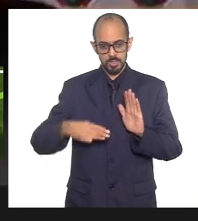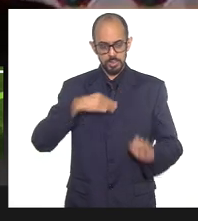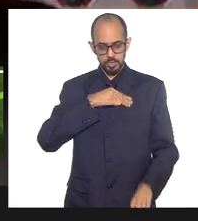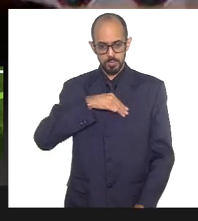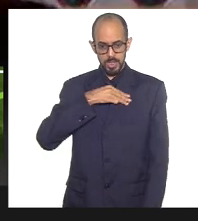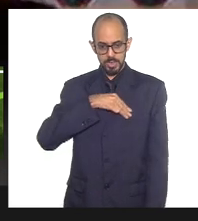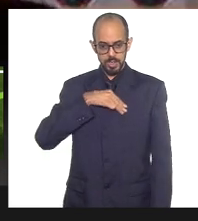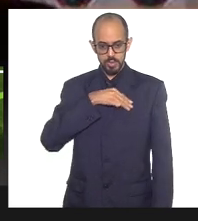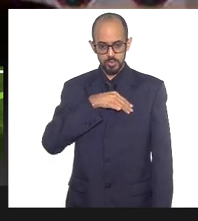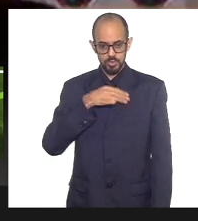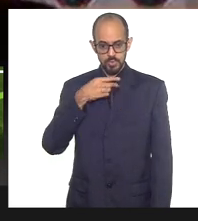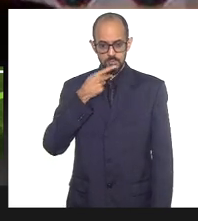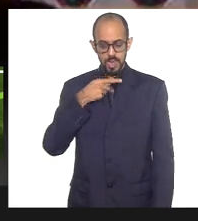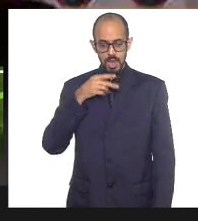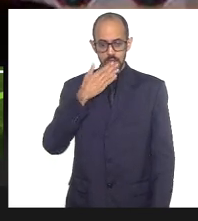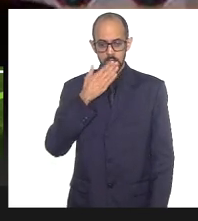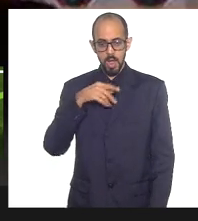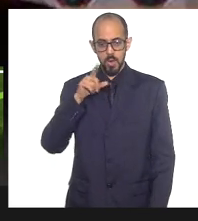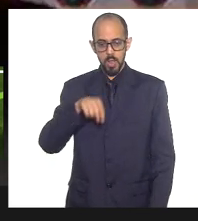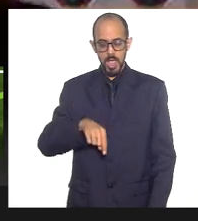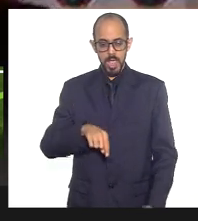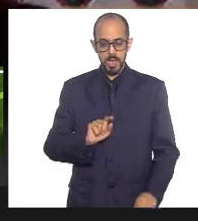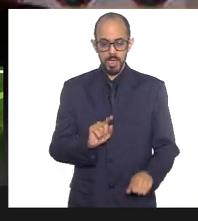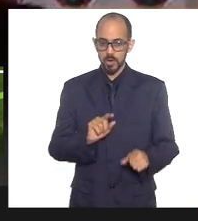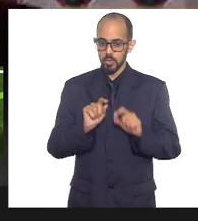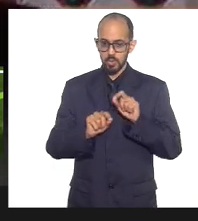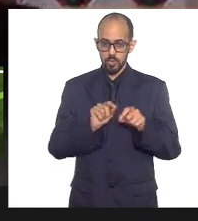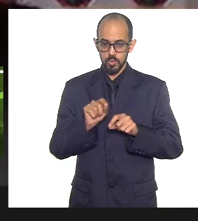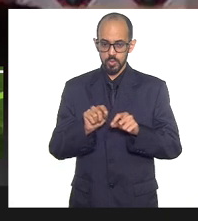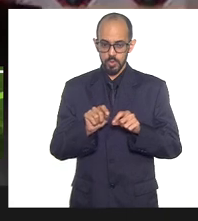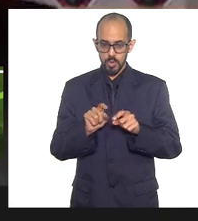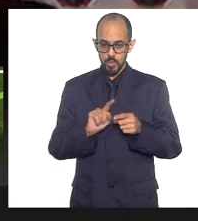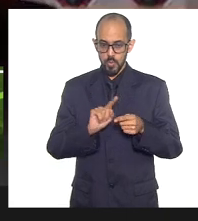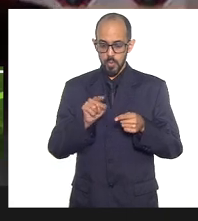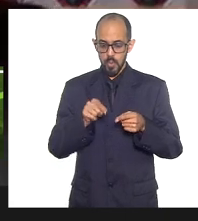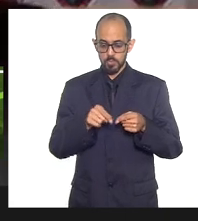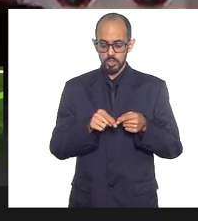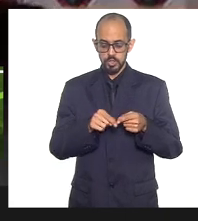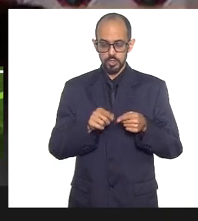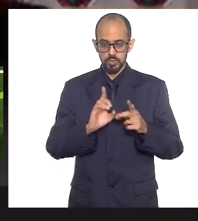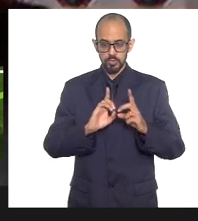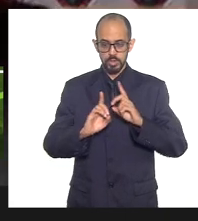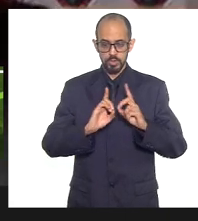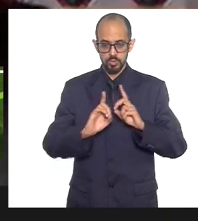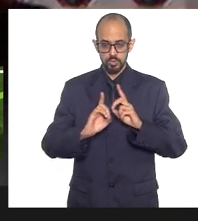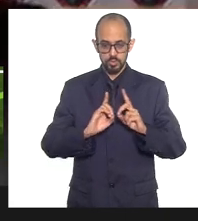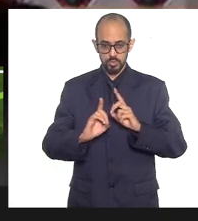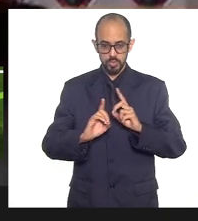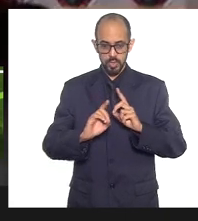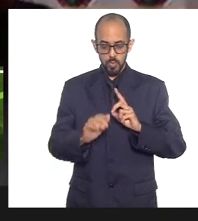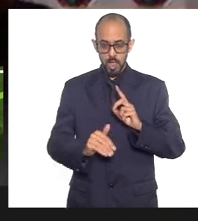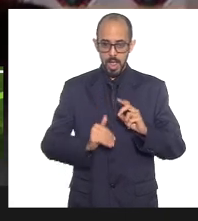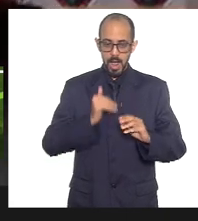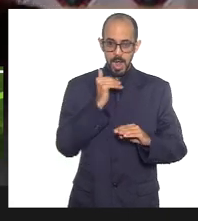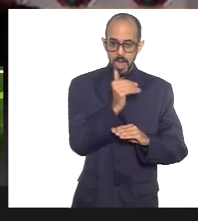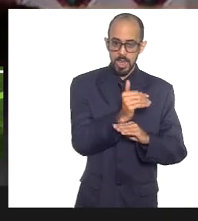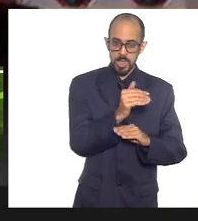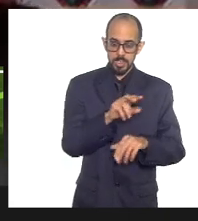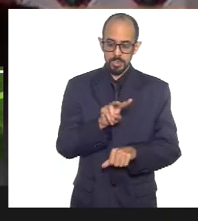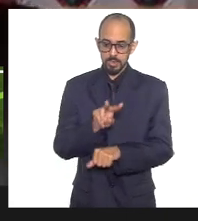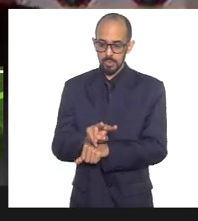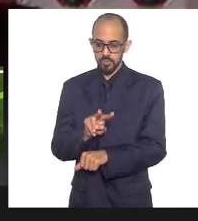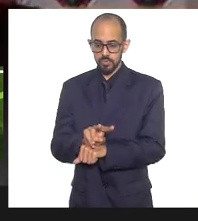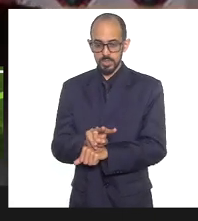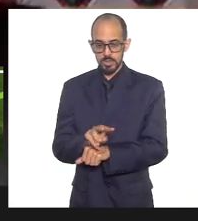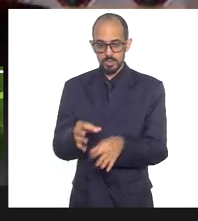exatamente qual era o centro do debate para além da defesa da justiça